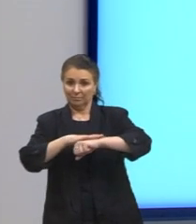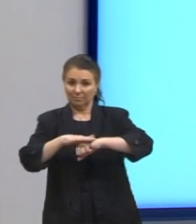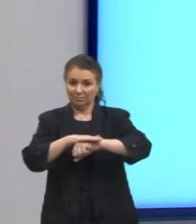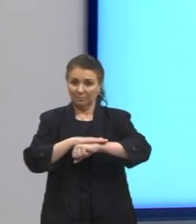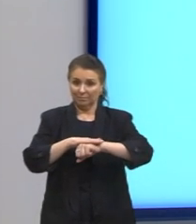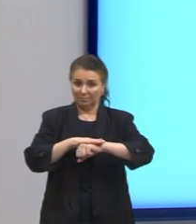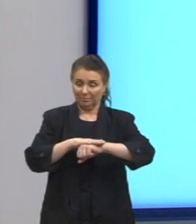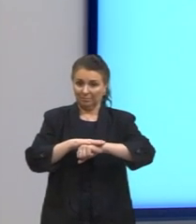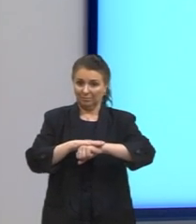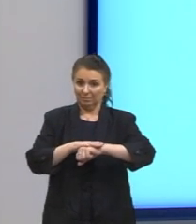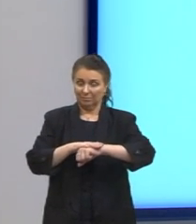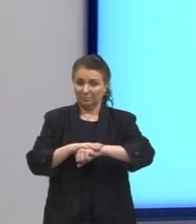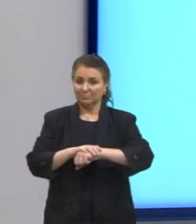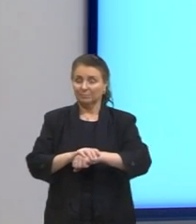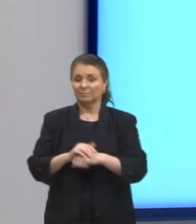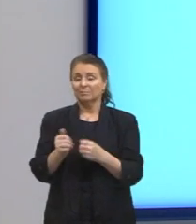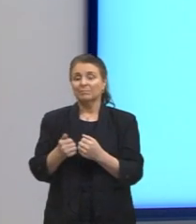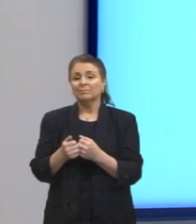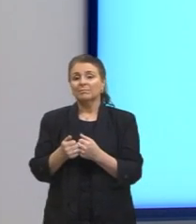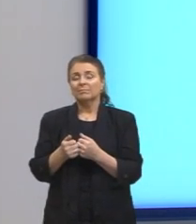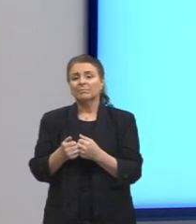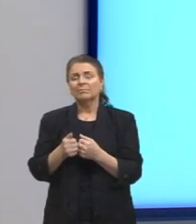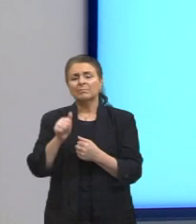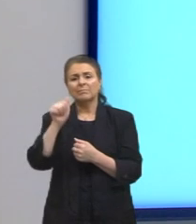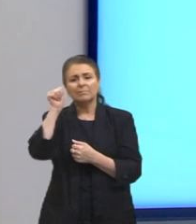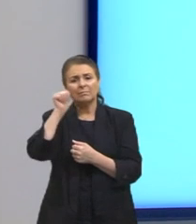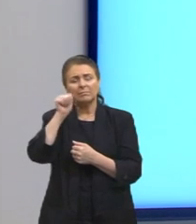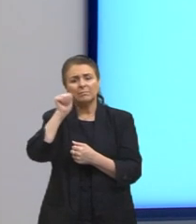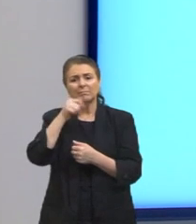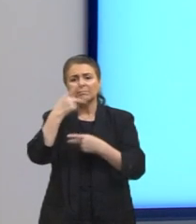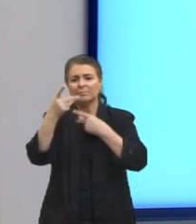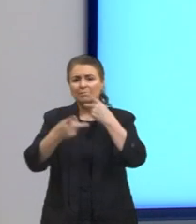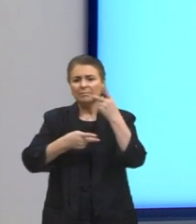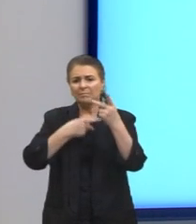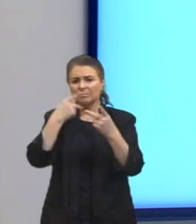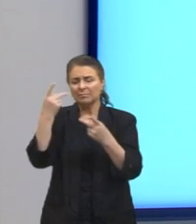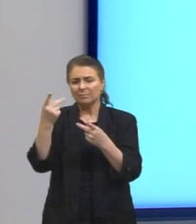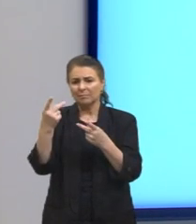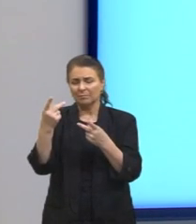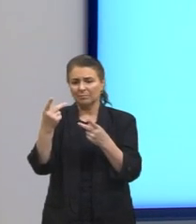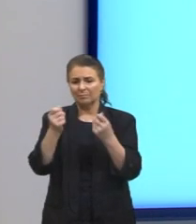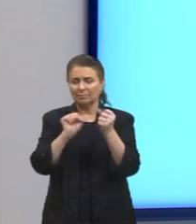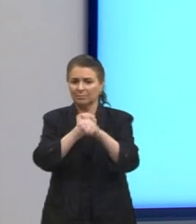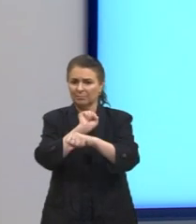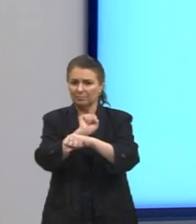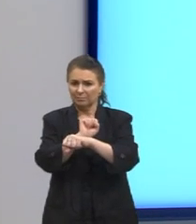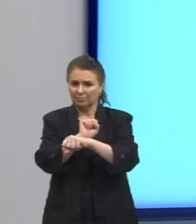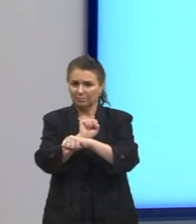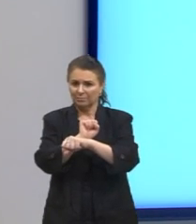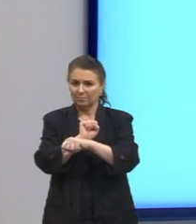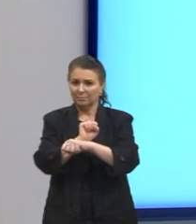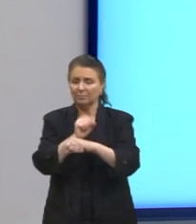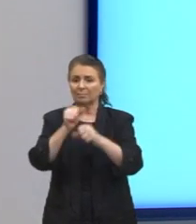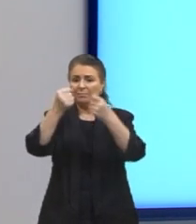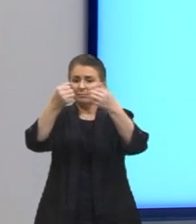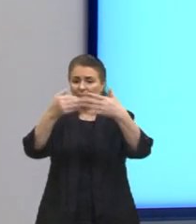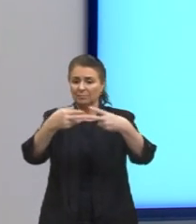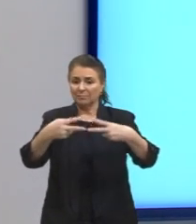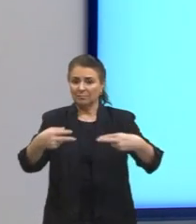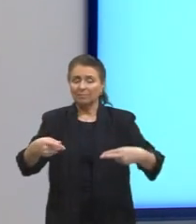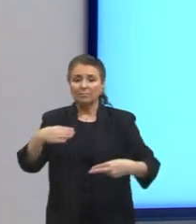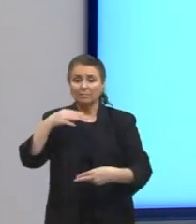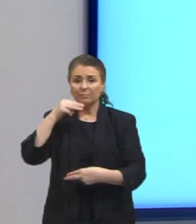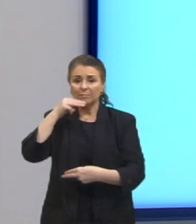Jazz, em que elas falam dos museums, ou dos museus. Então, olha o que